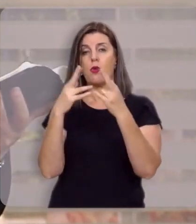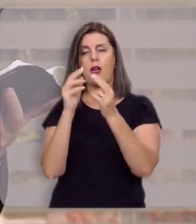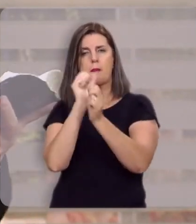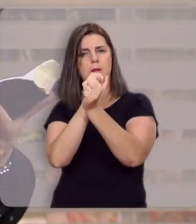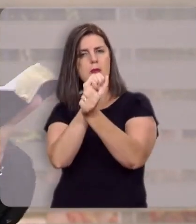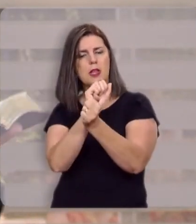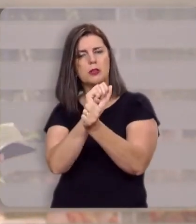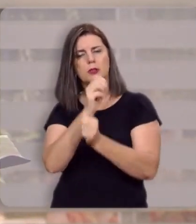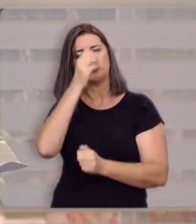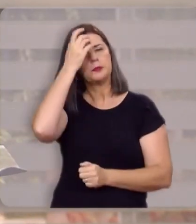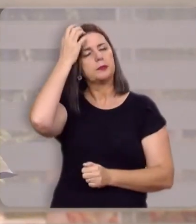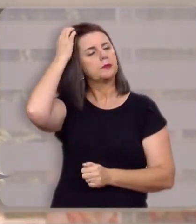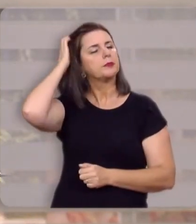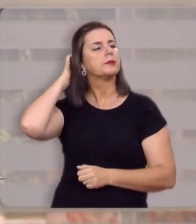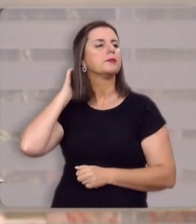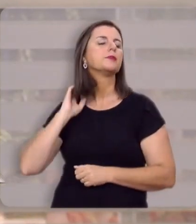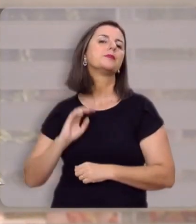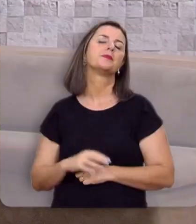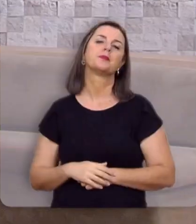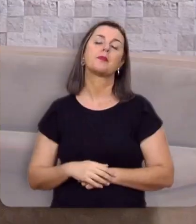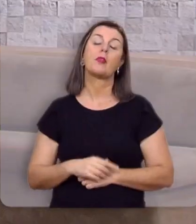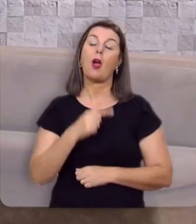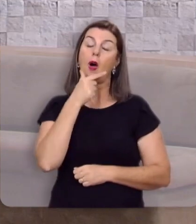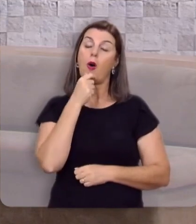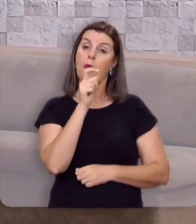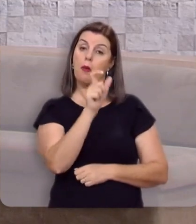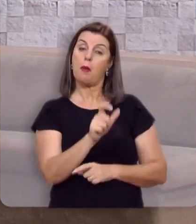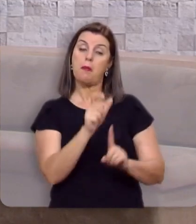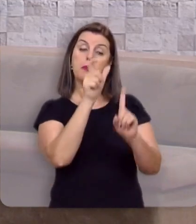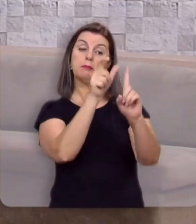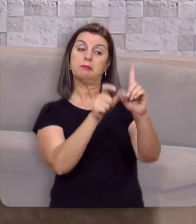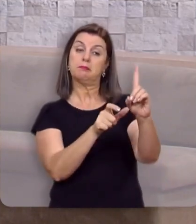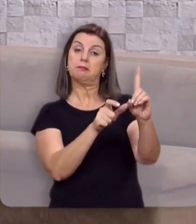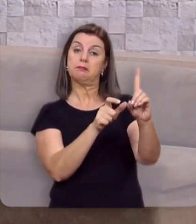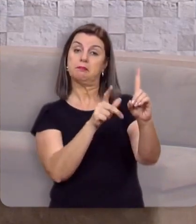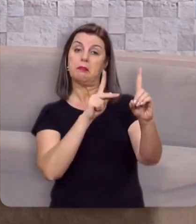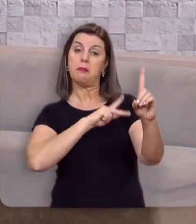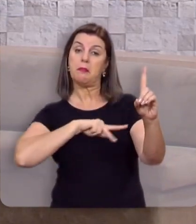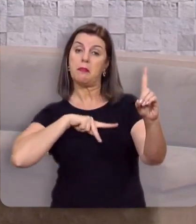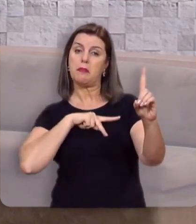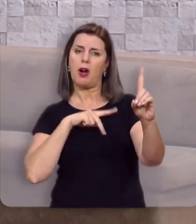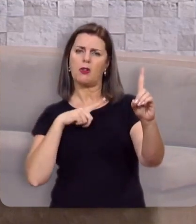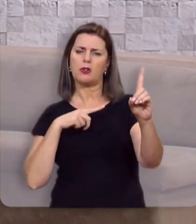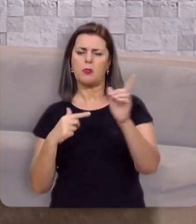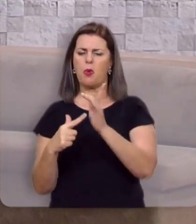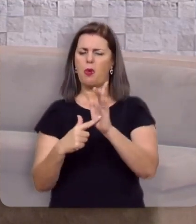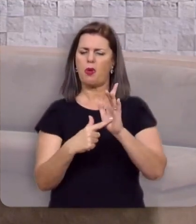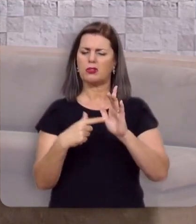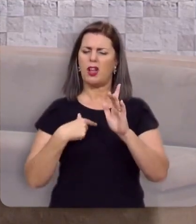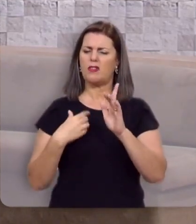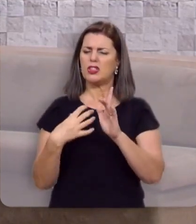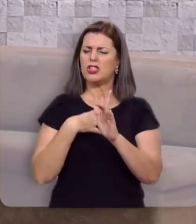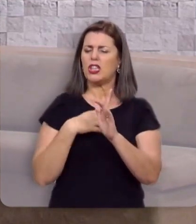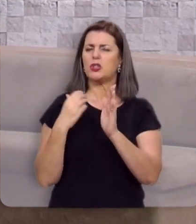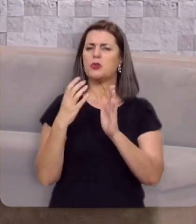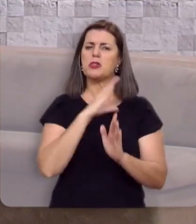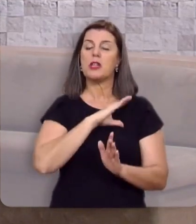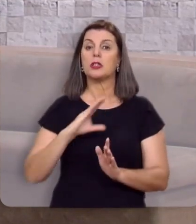preso, algemado. Esse homem trazia no corpo as marcas de Cristo,